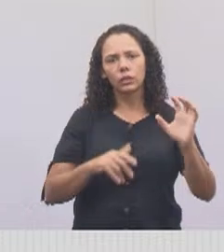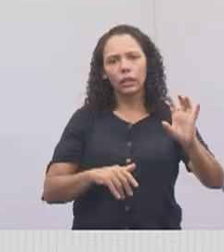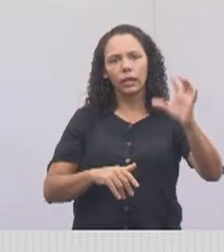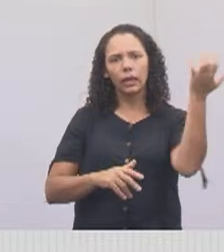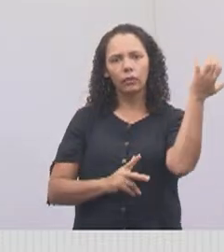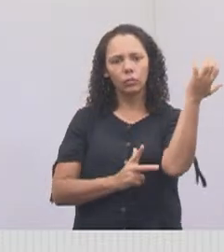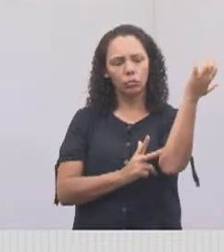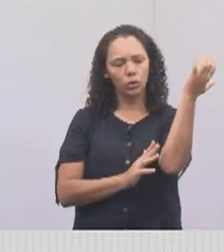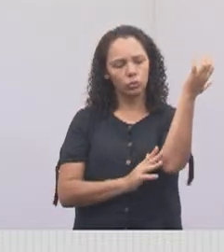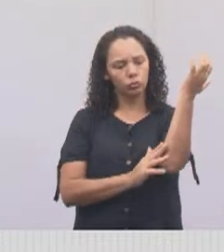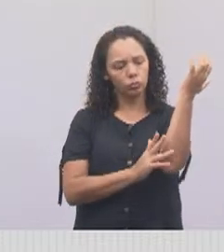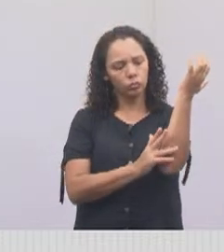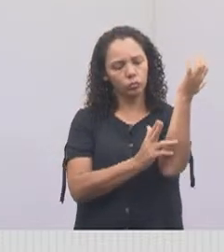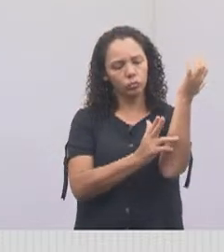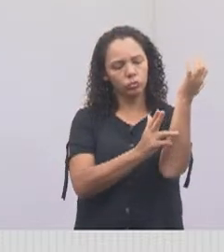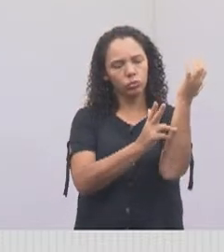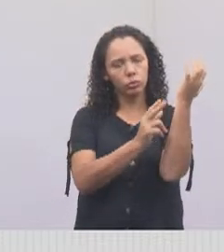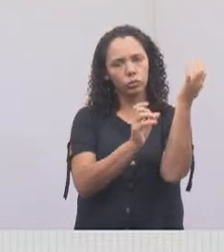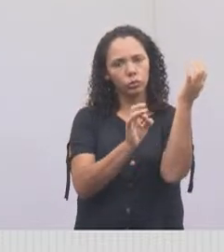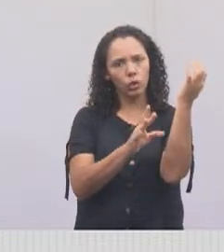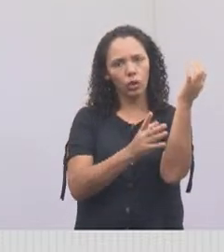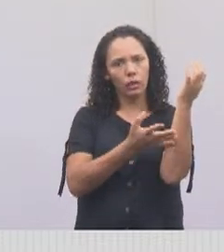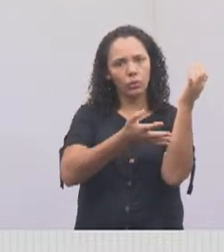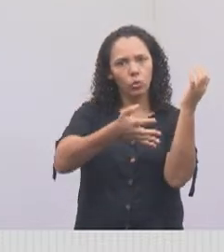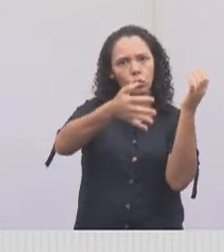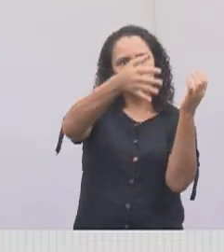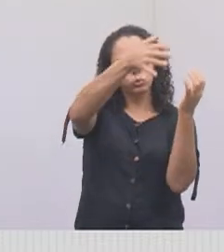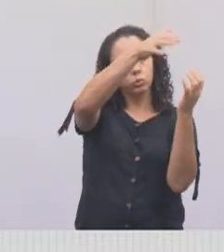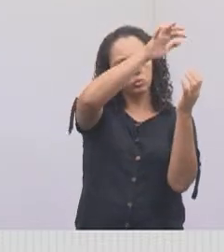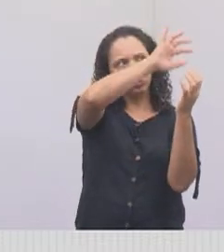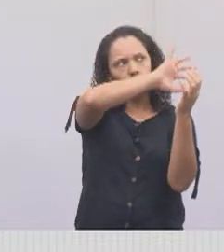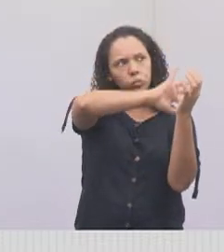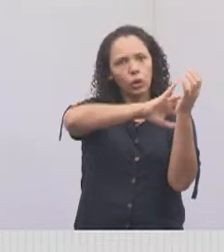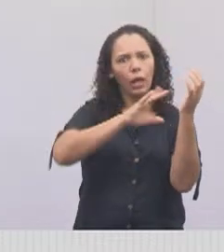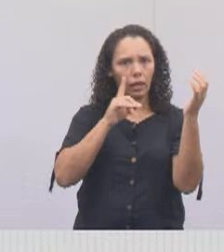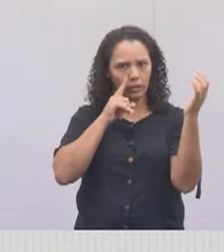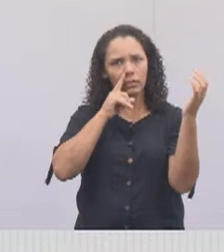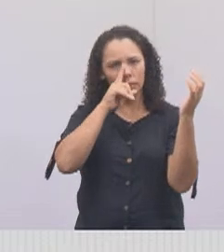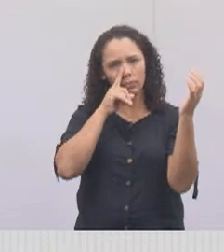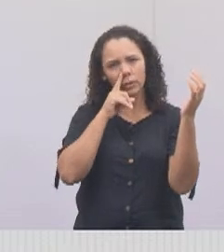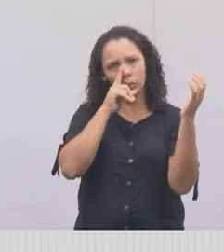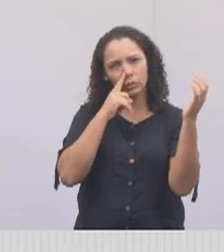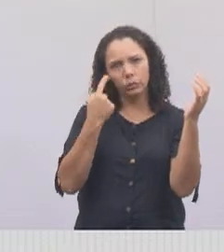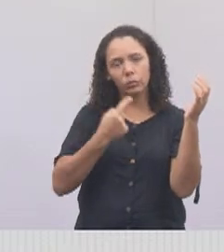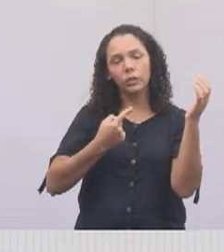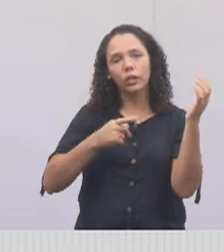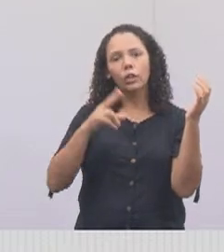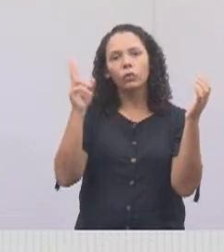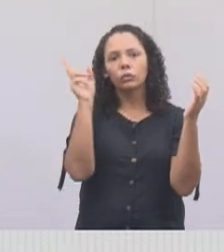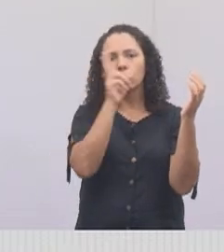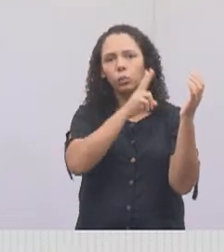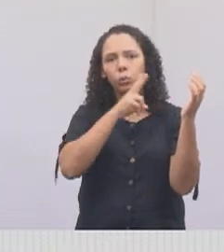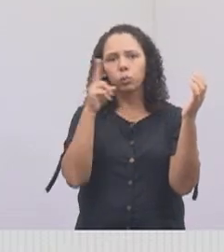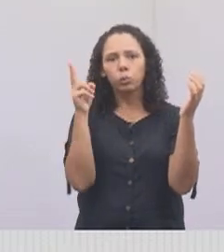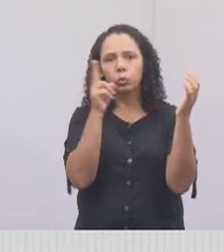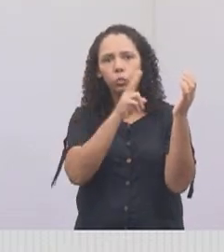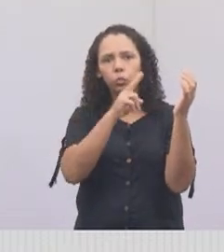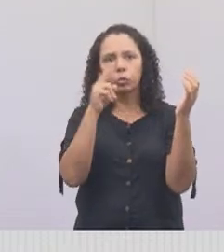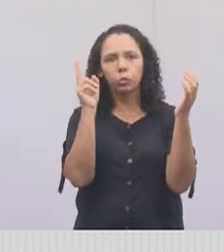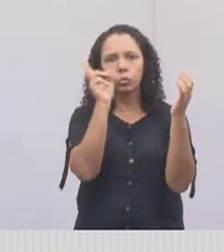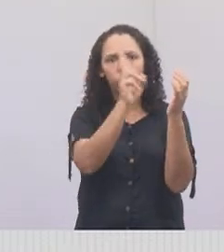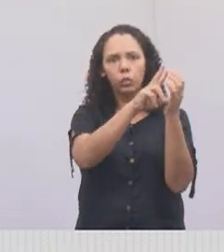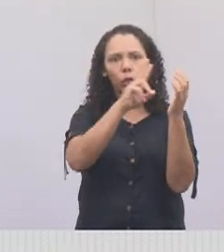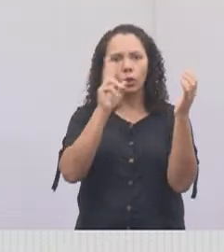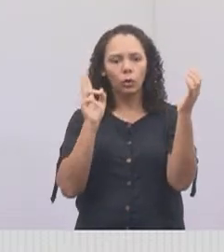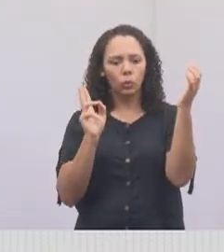bem alto, vai ficando aquela copa, não é mais perigoso, porque o vento vai empurrando, porque o vento não consegue passar pela